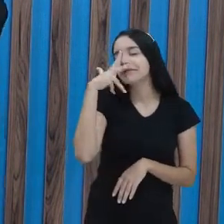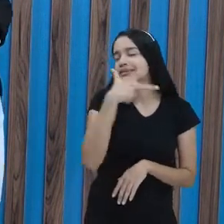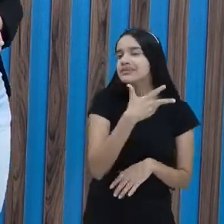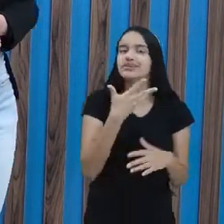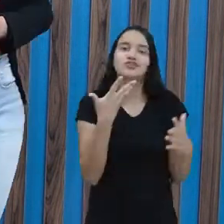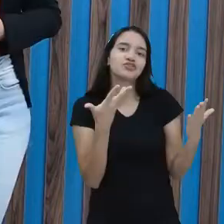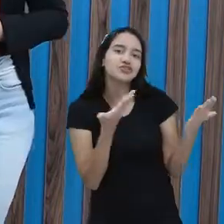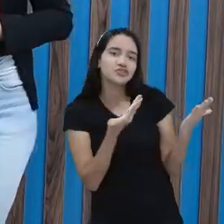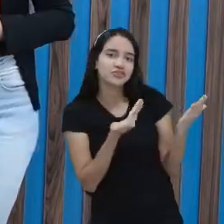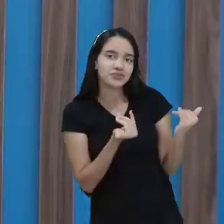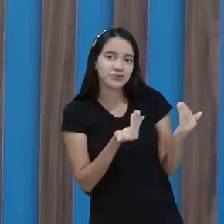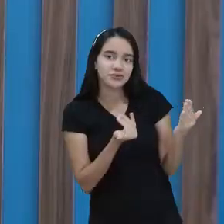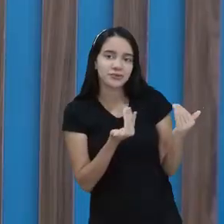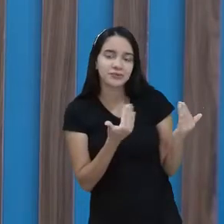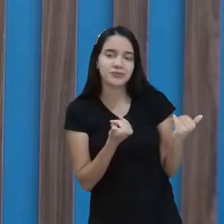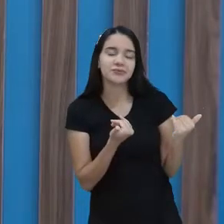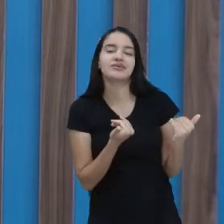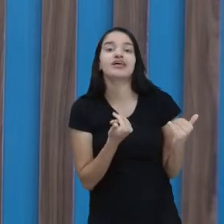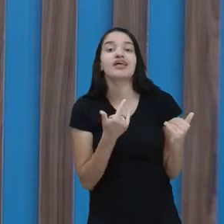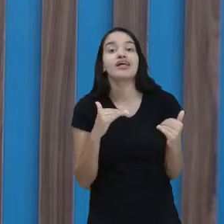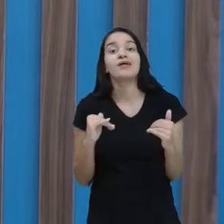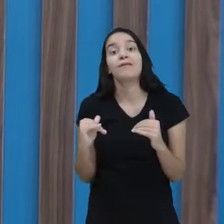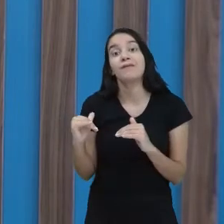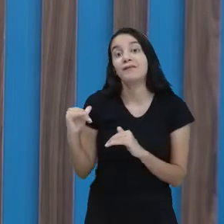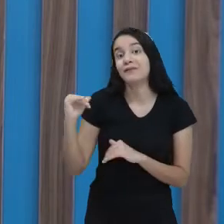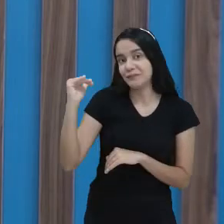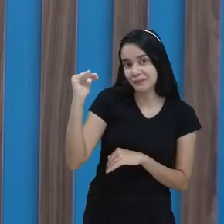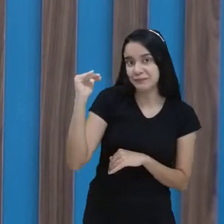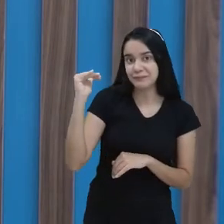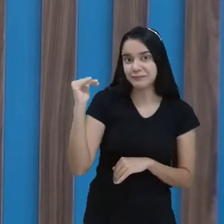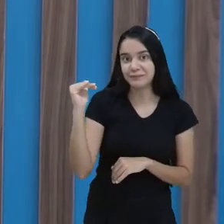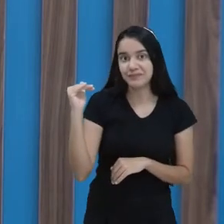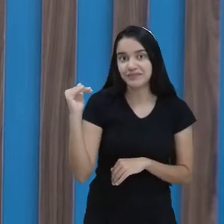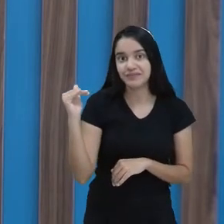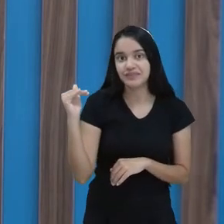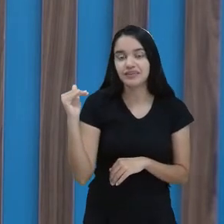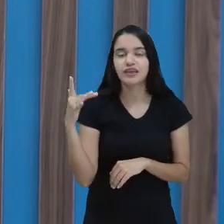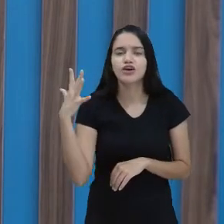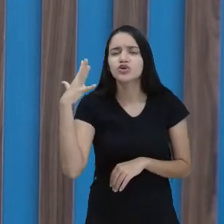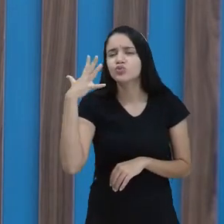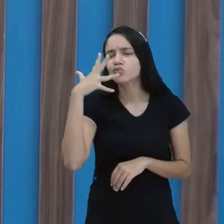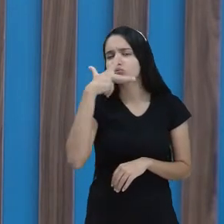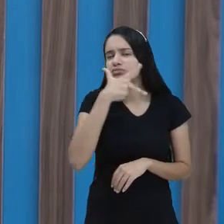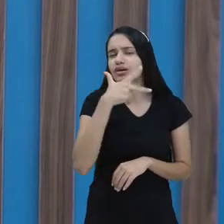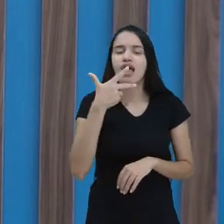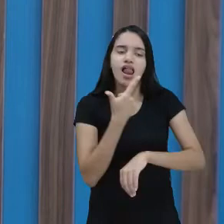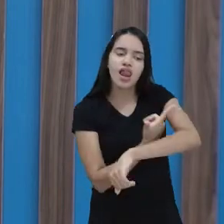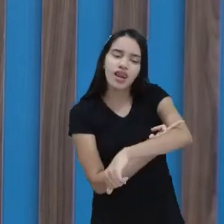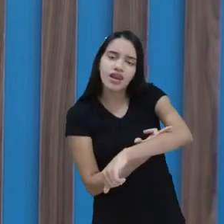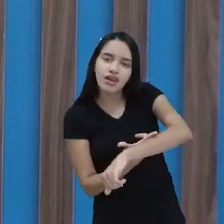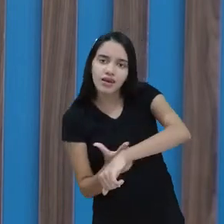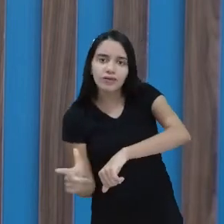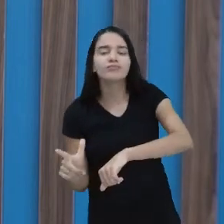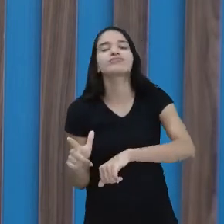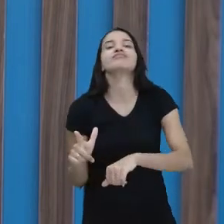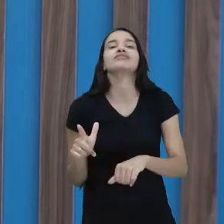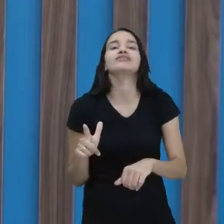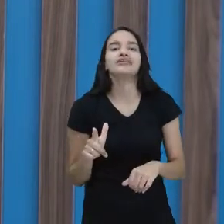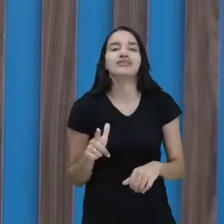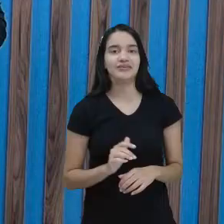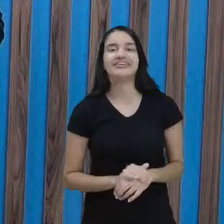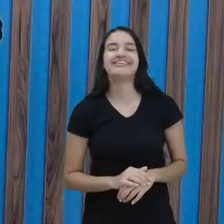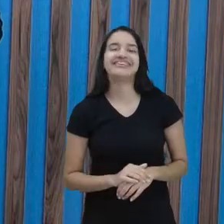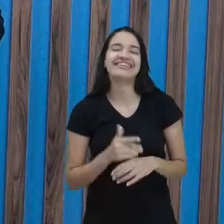Bonito, jovem, alto, alto, formoso, educado. Muitos.